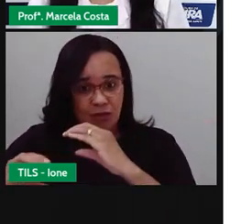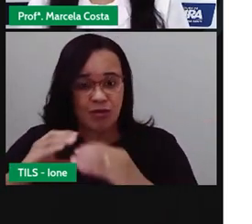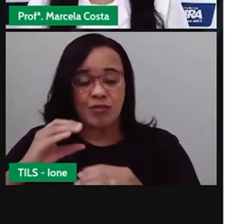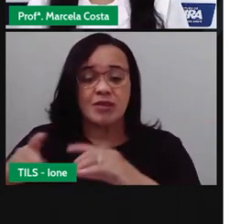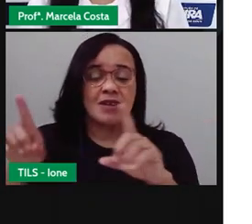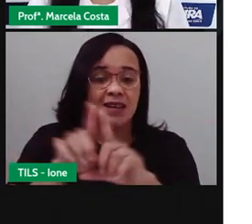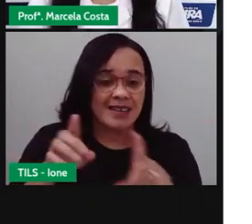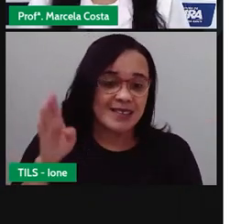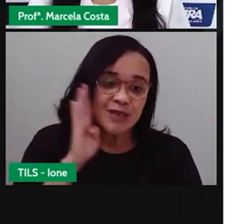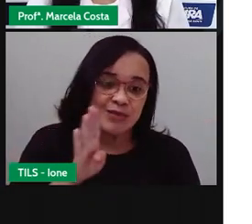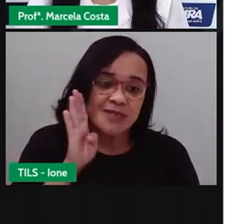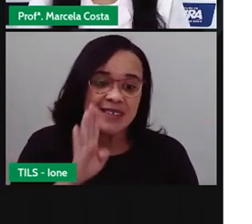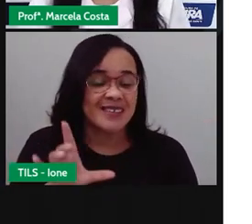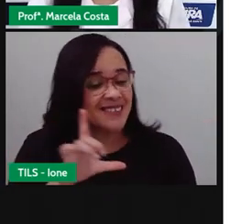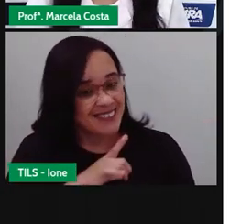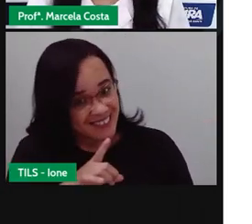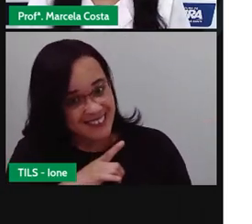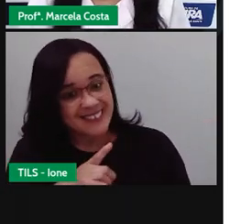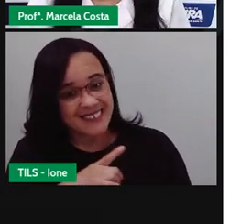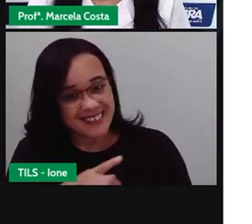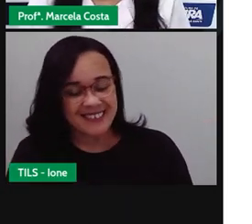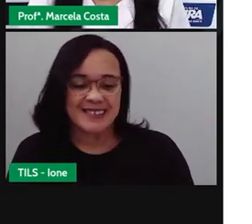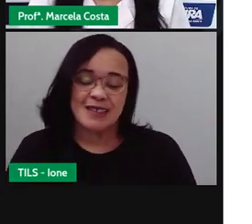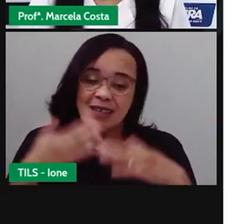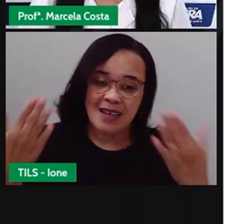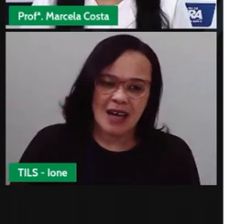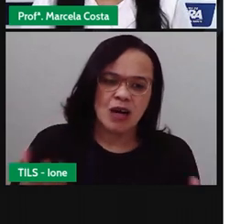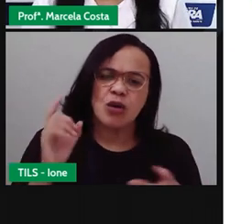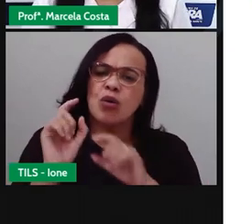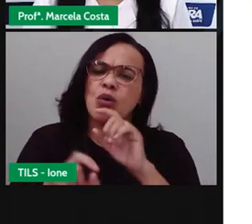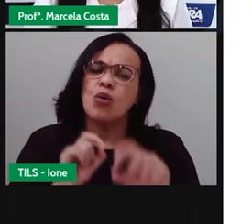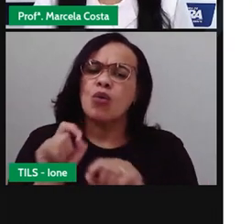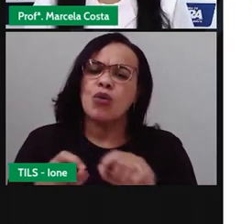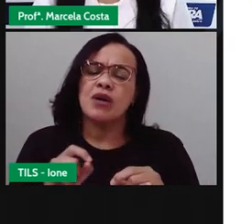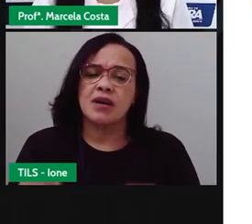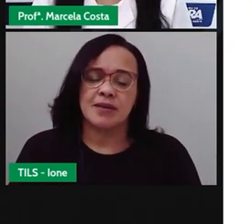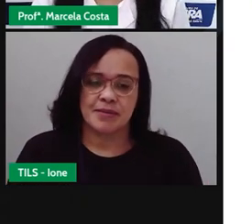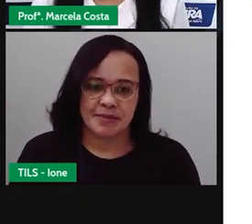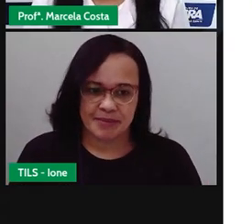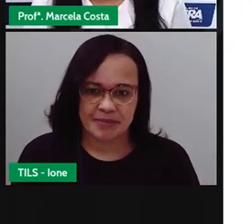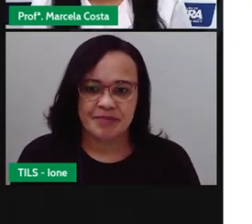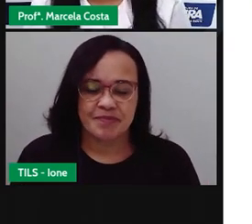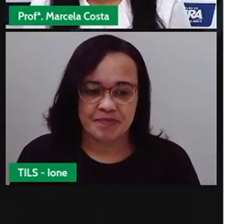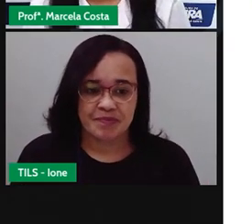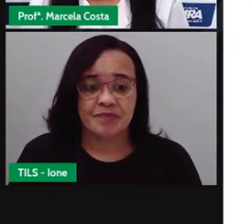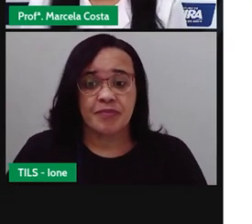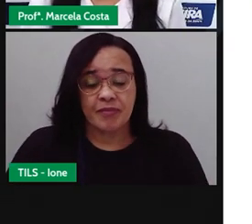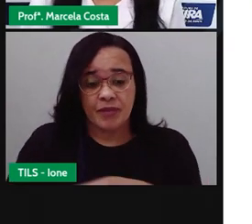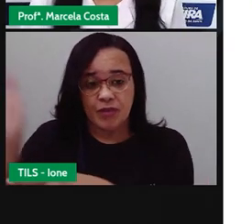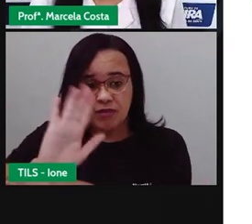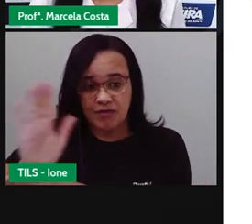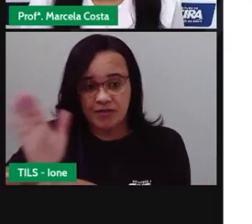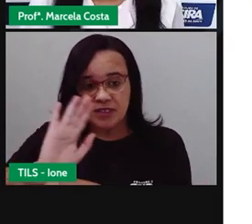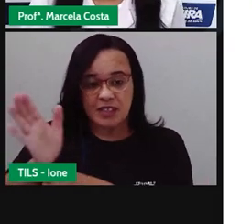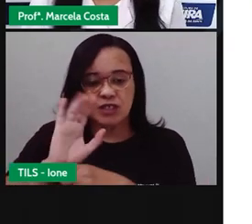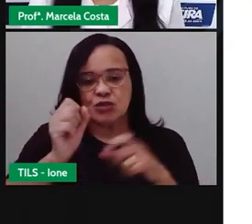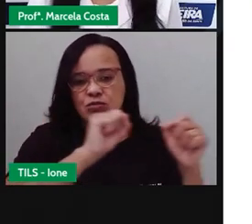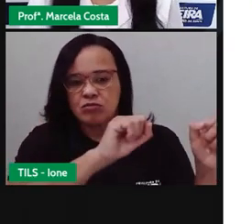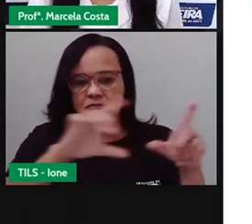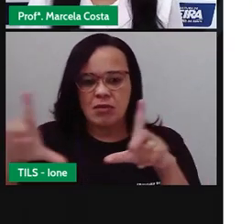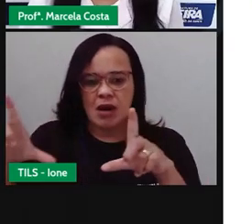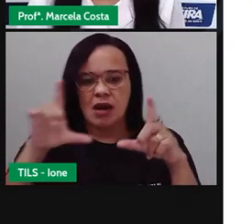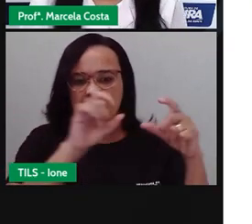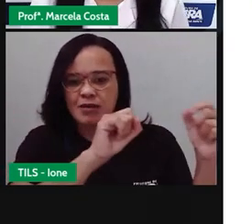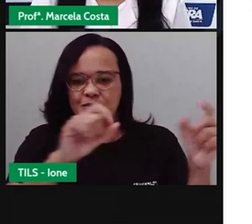vamos ver agora um vídeo que fala um pouco mais sobre